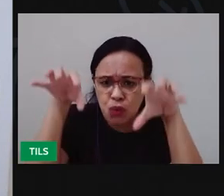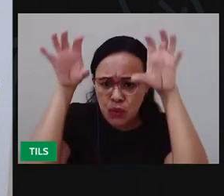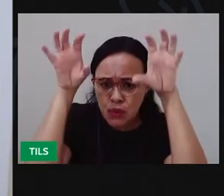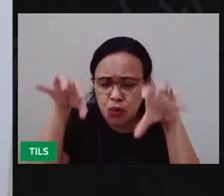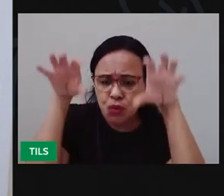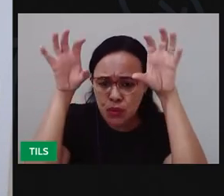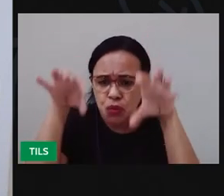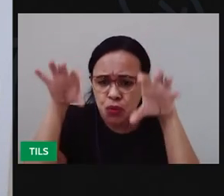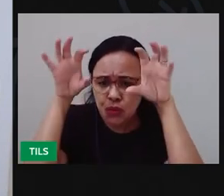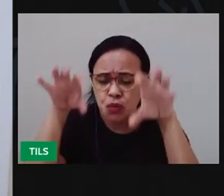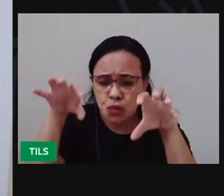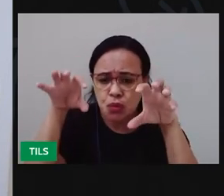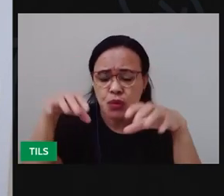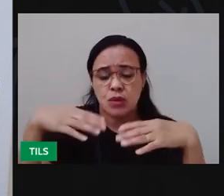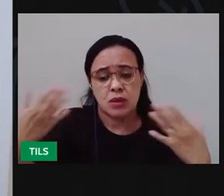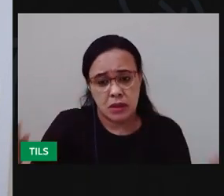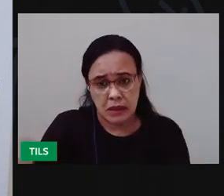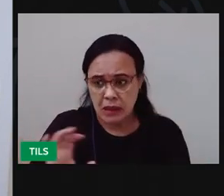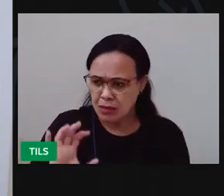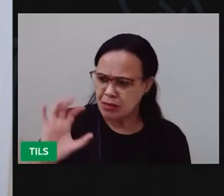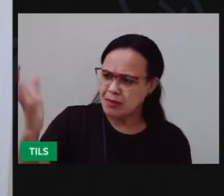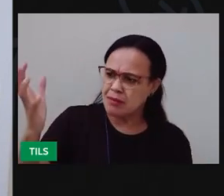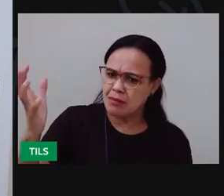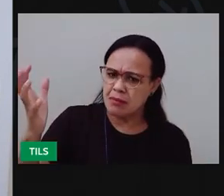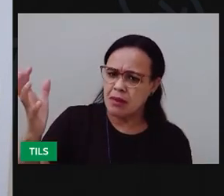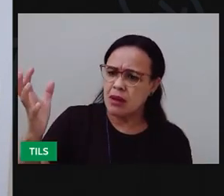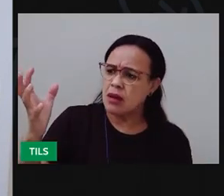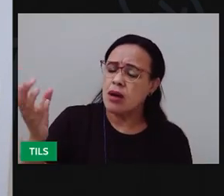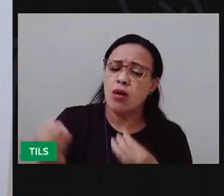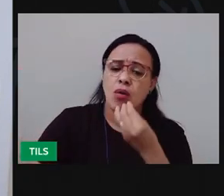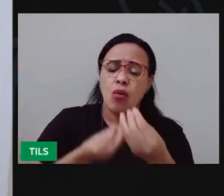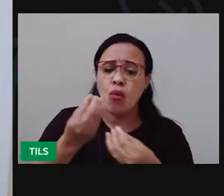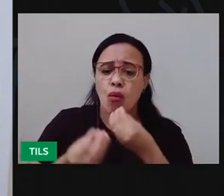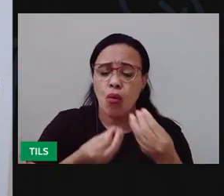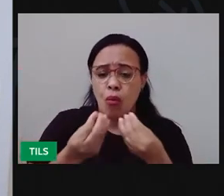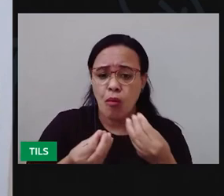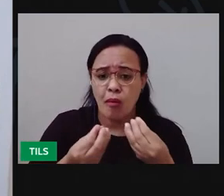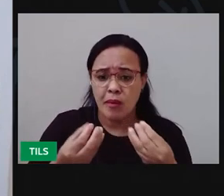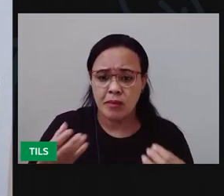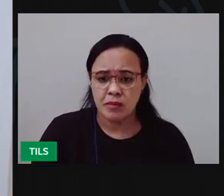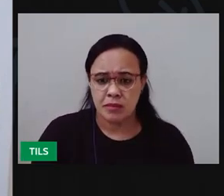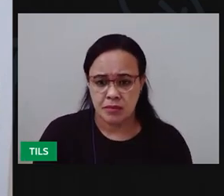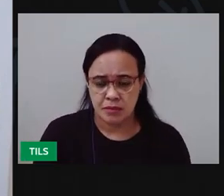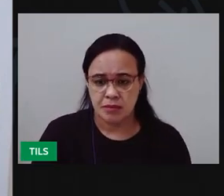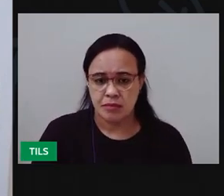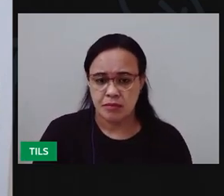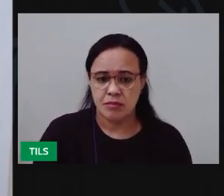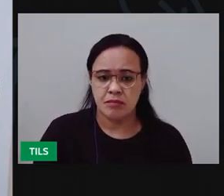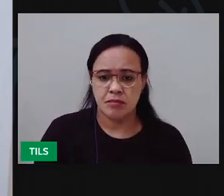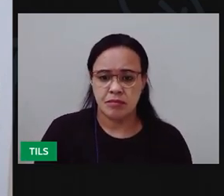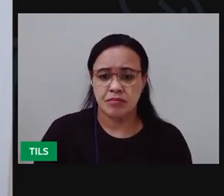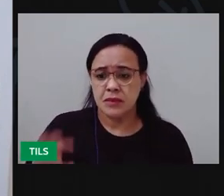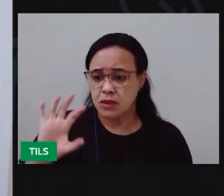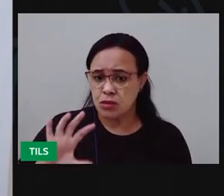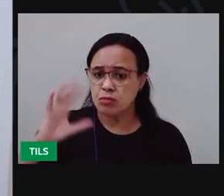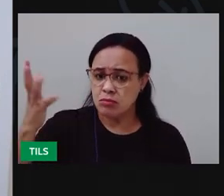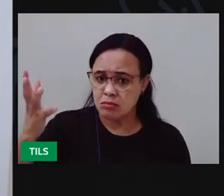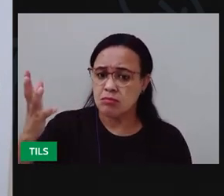região como o clima equatorial e o clima tropical